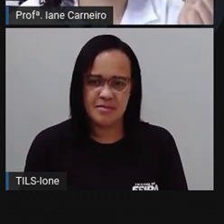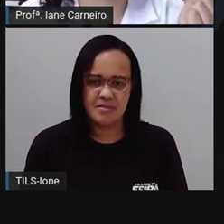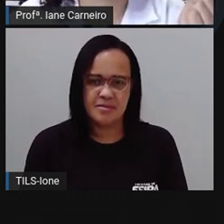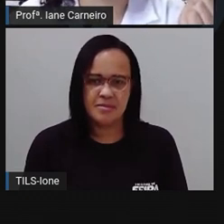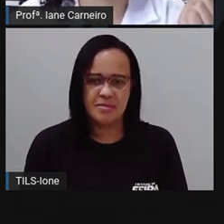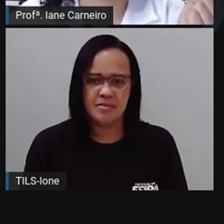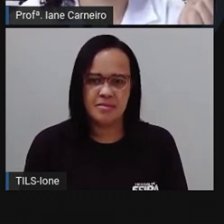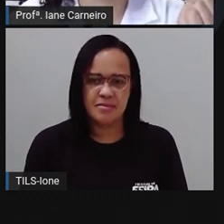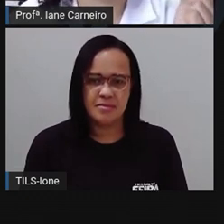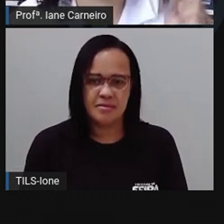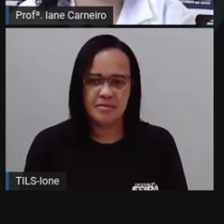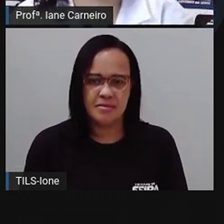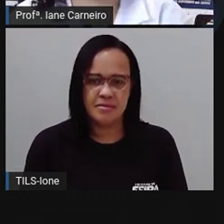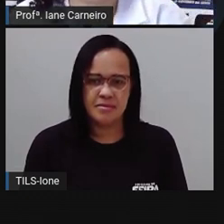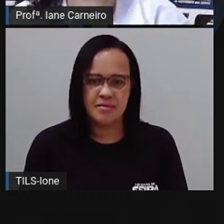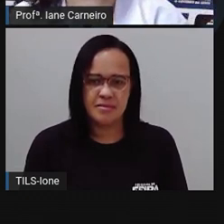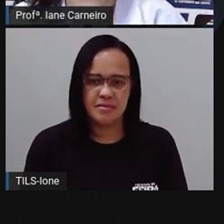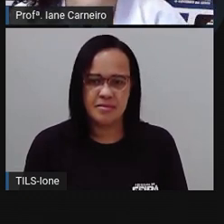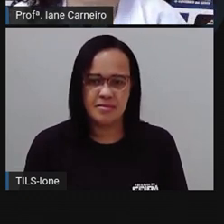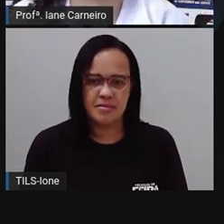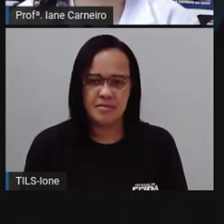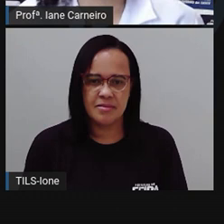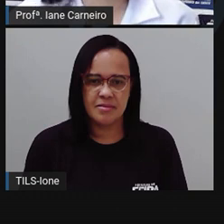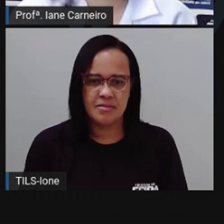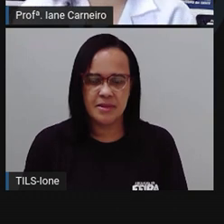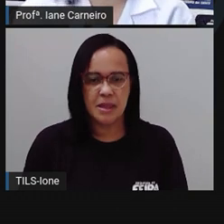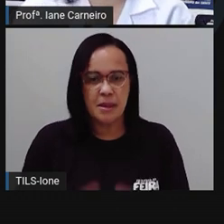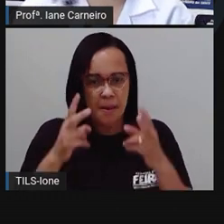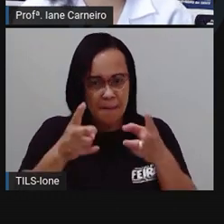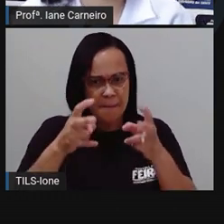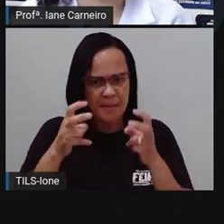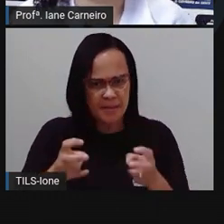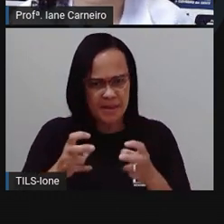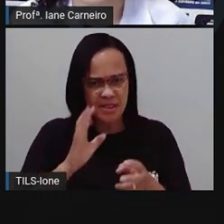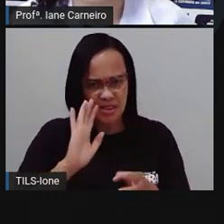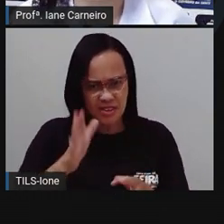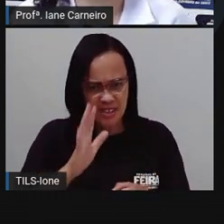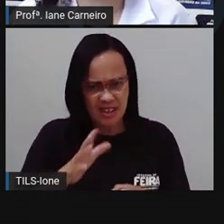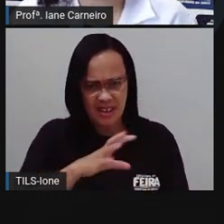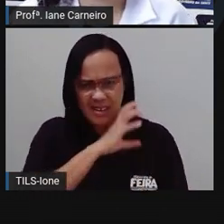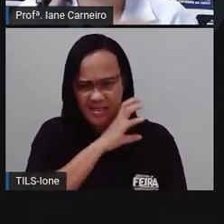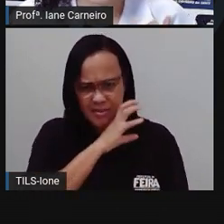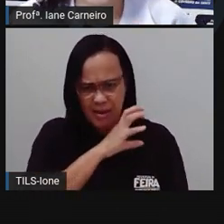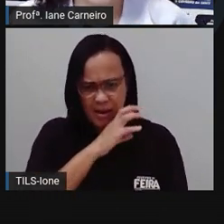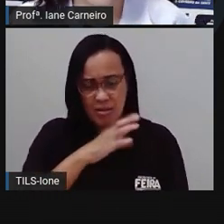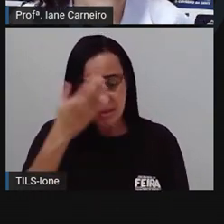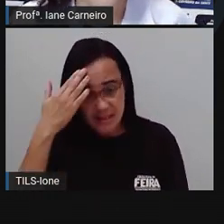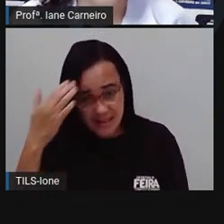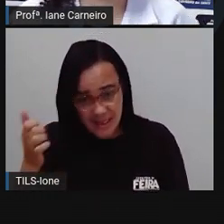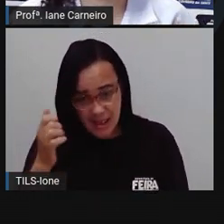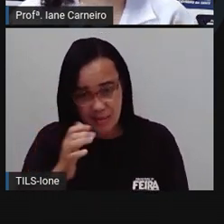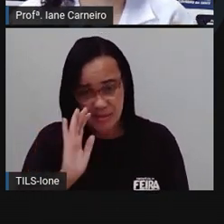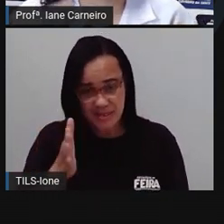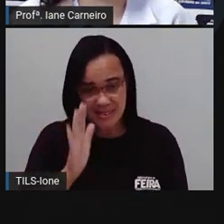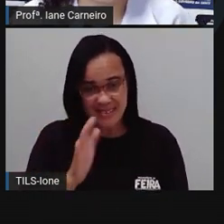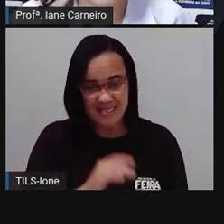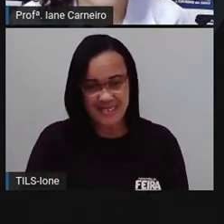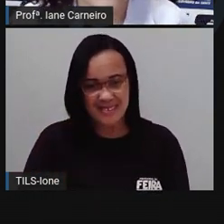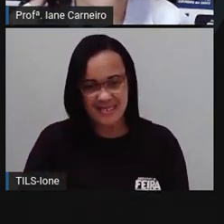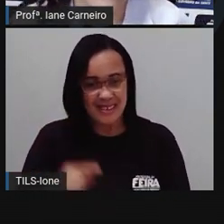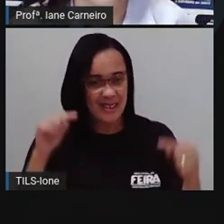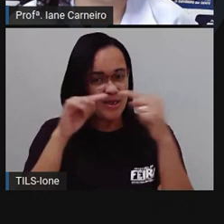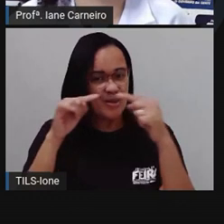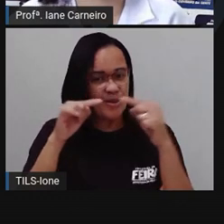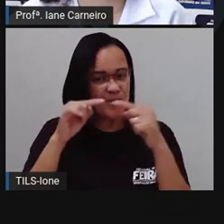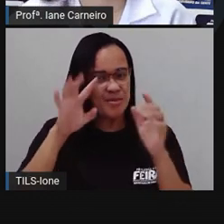Você já consegue perceber qual é o nome do animal que tá aqui? Qual é o animal lá do poema que tem a